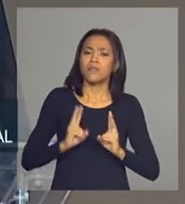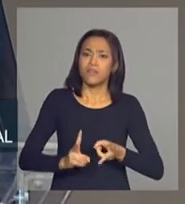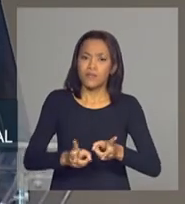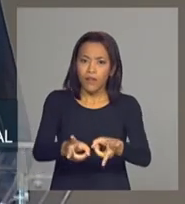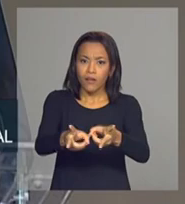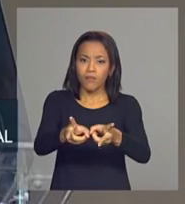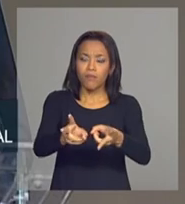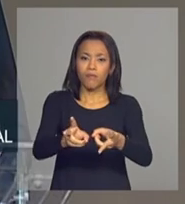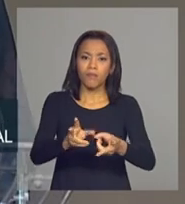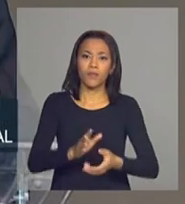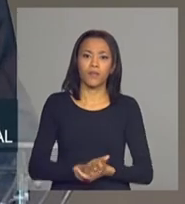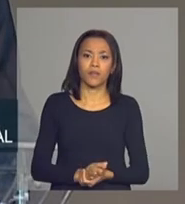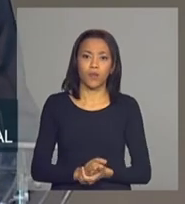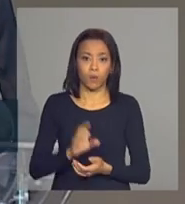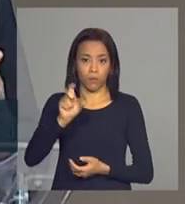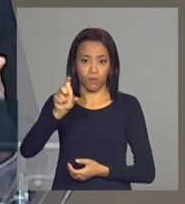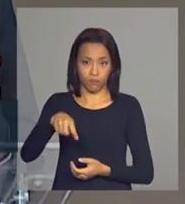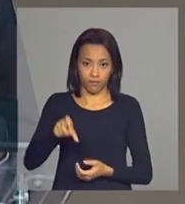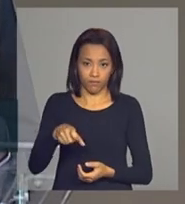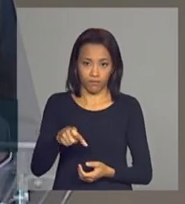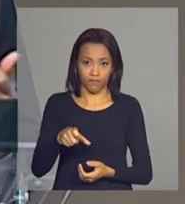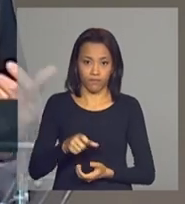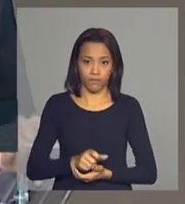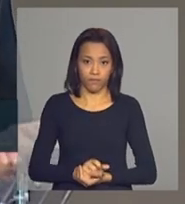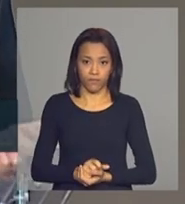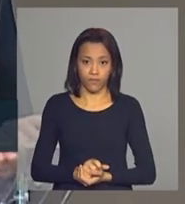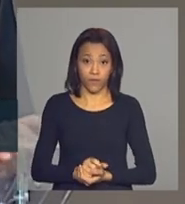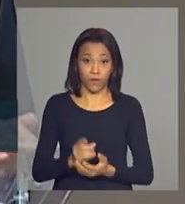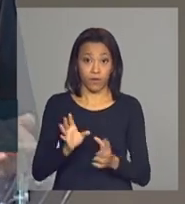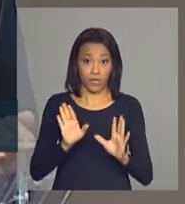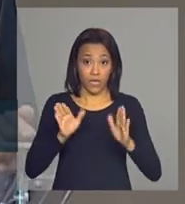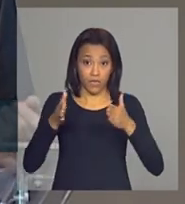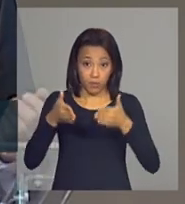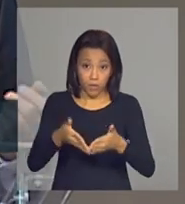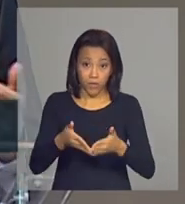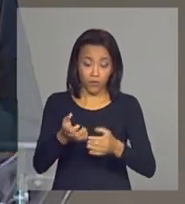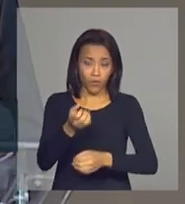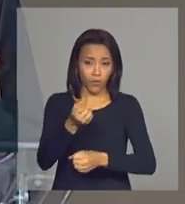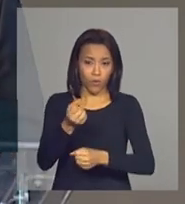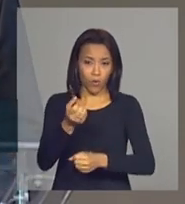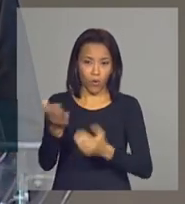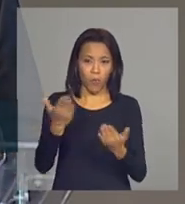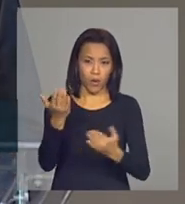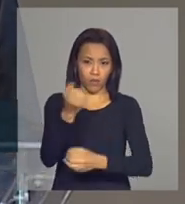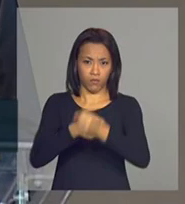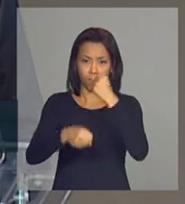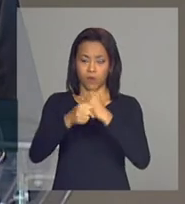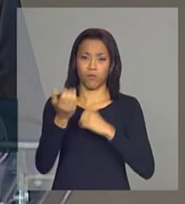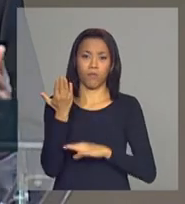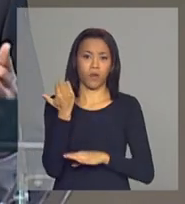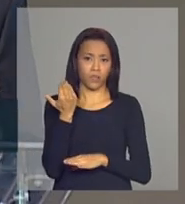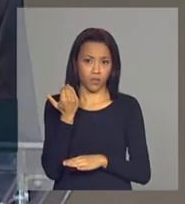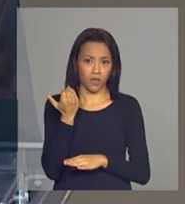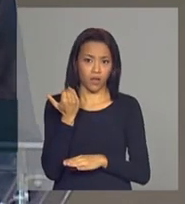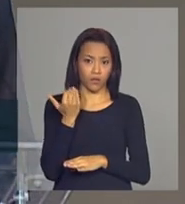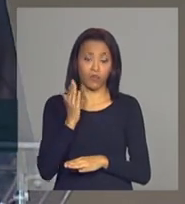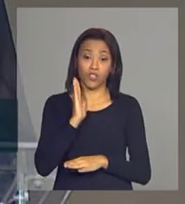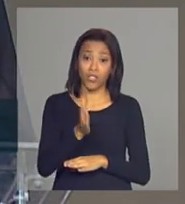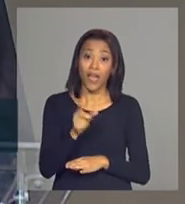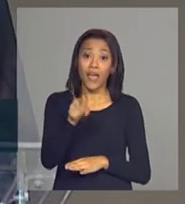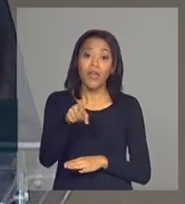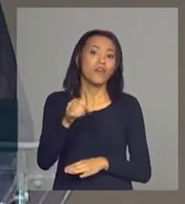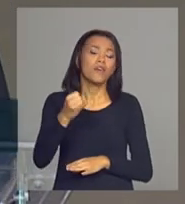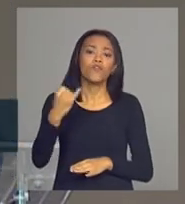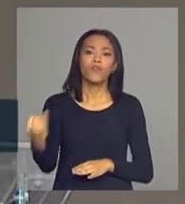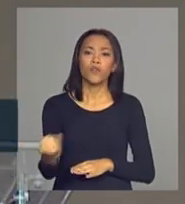o cartão especialmente no ano passado foi um canal muito